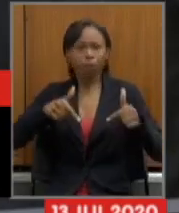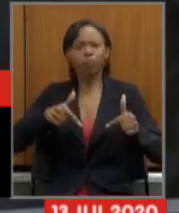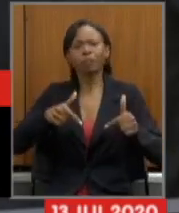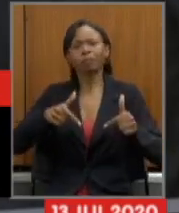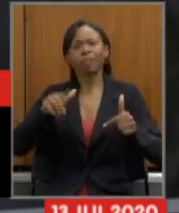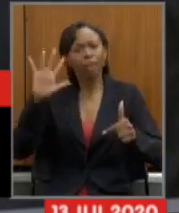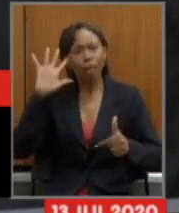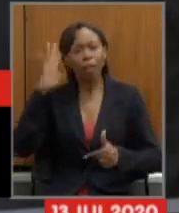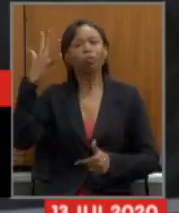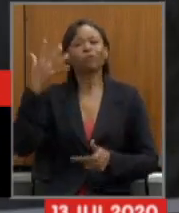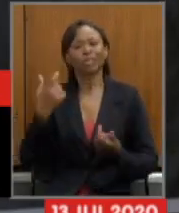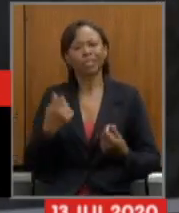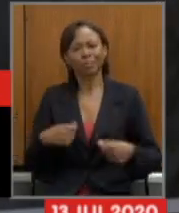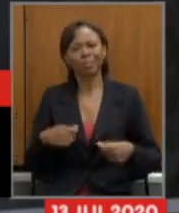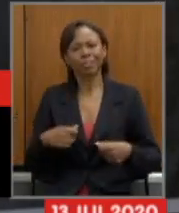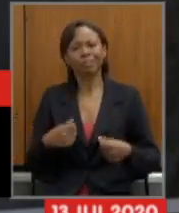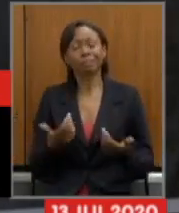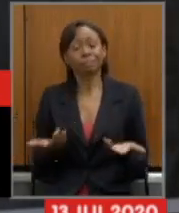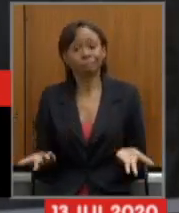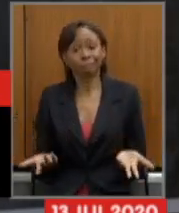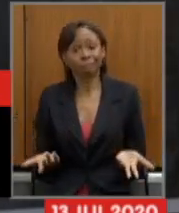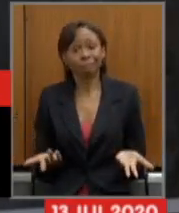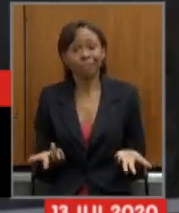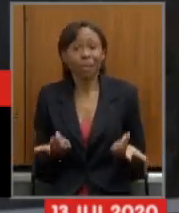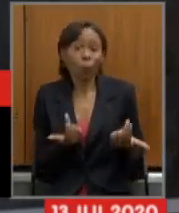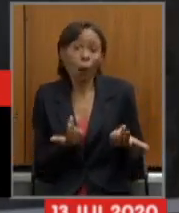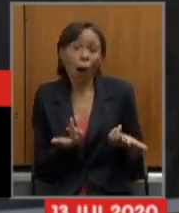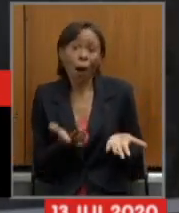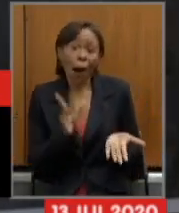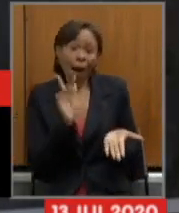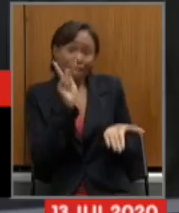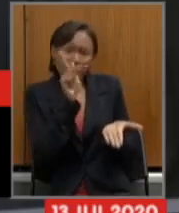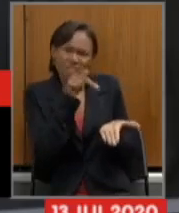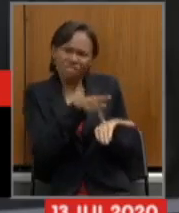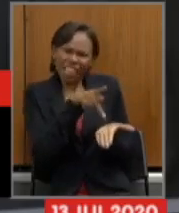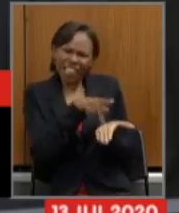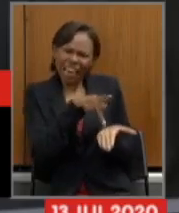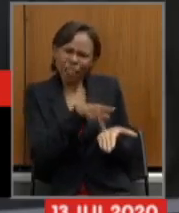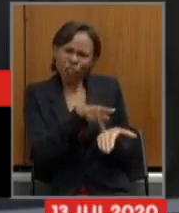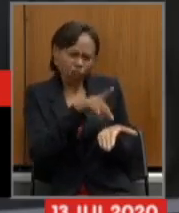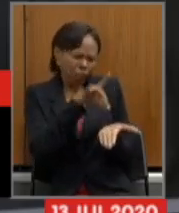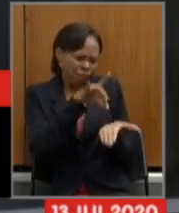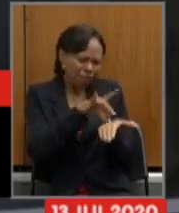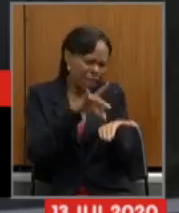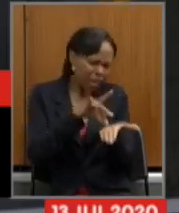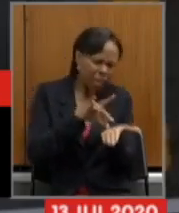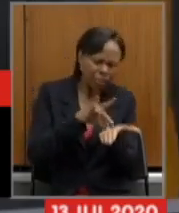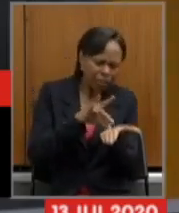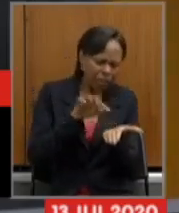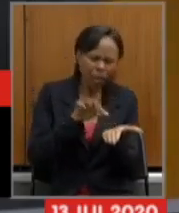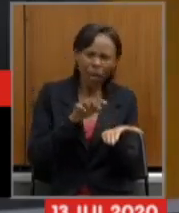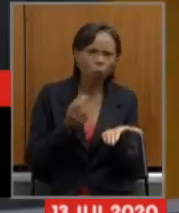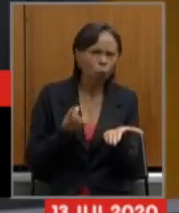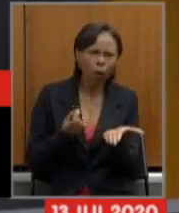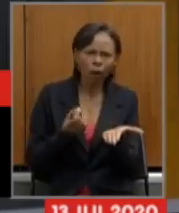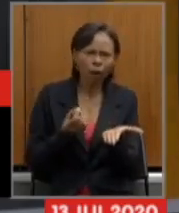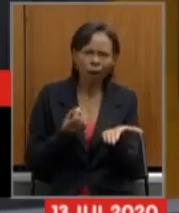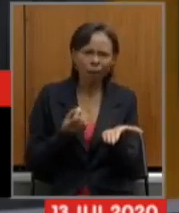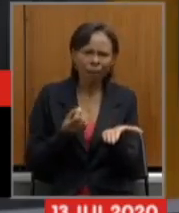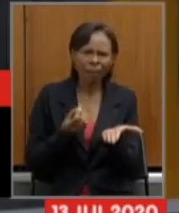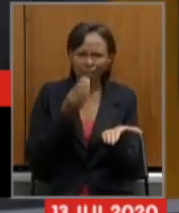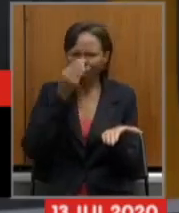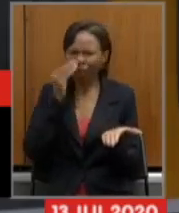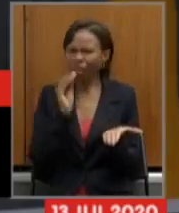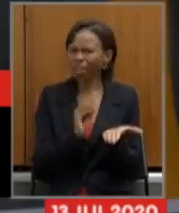Isto é igual à verdade. A verdade, ela é incontornável. Nós podemos